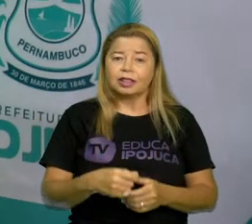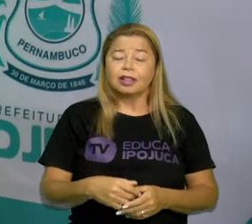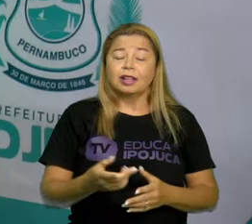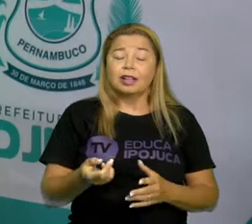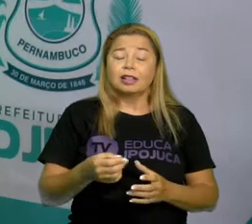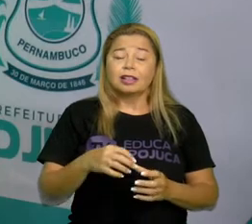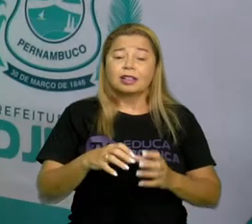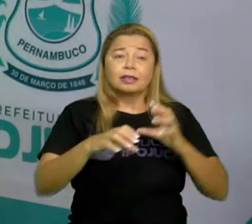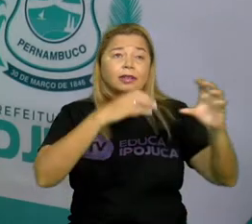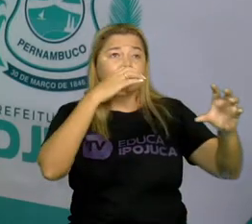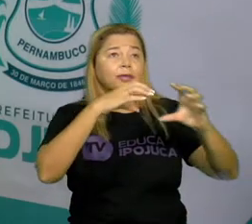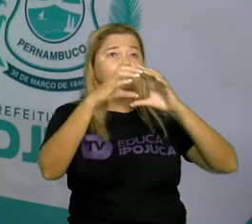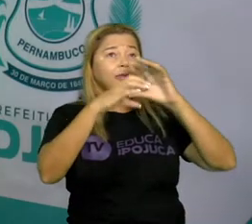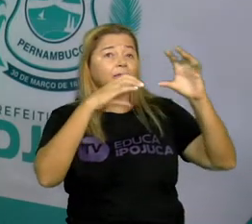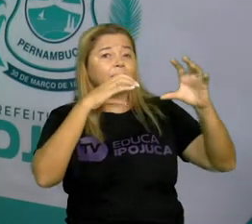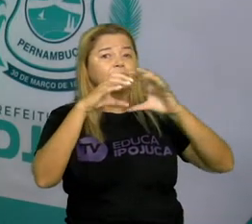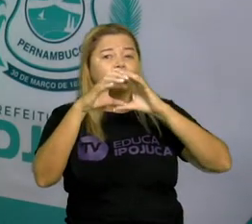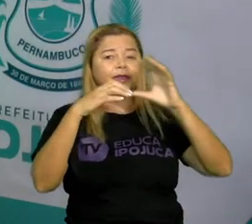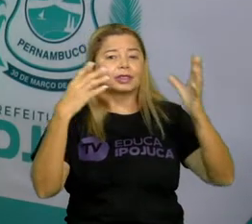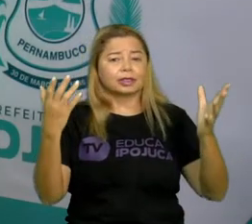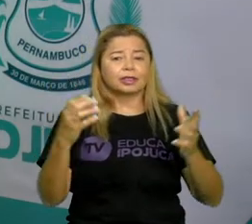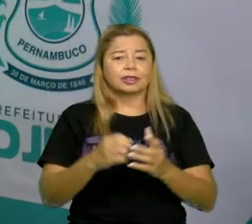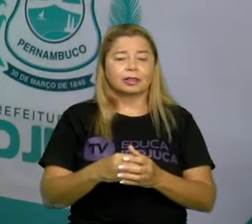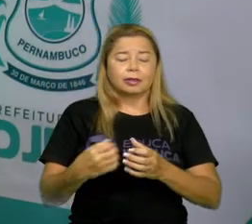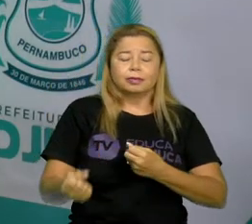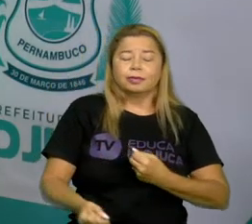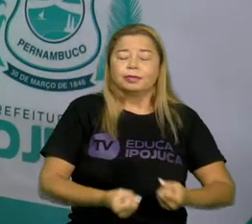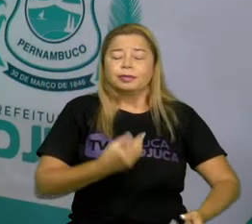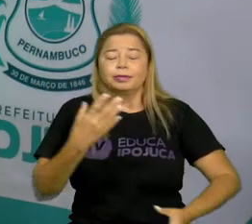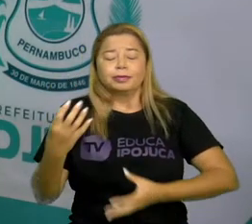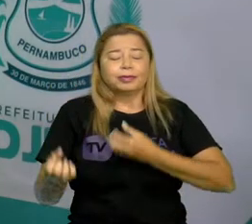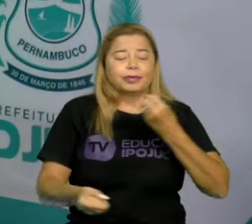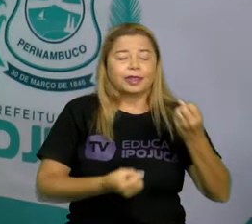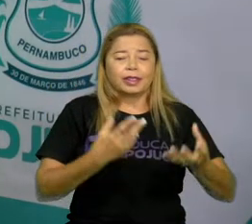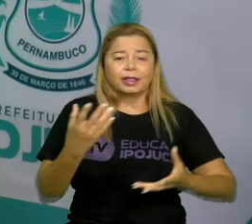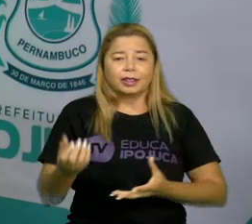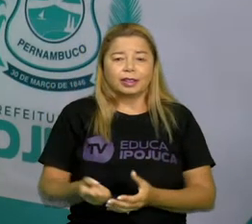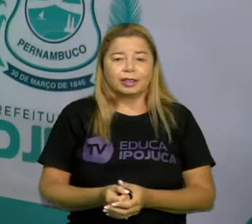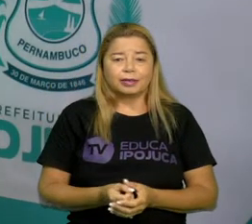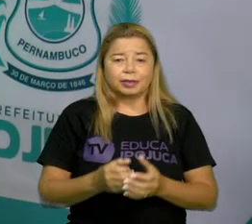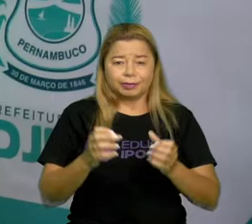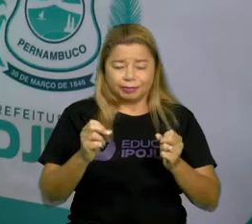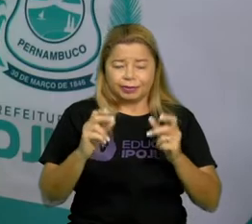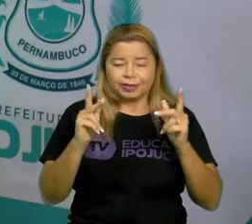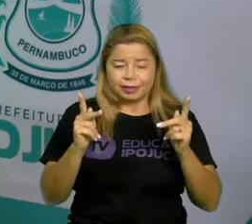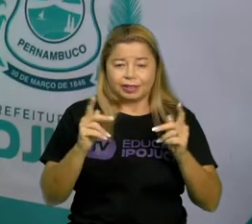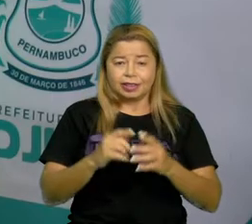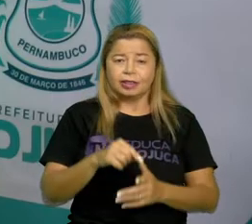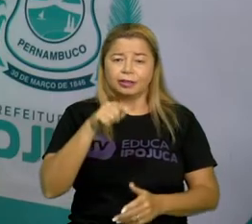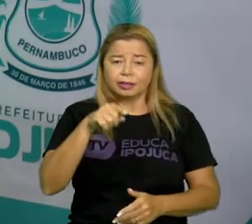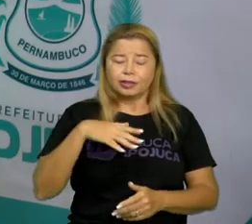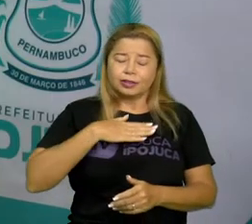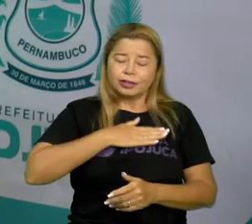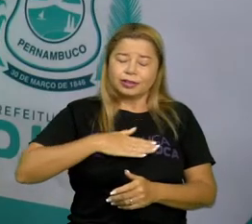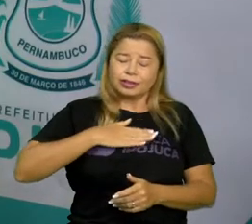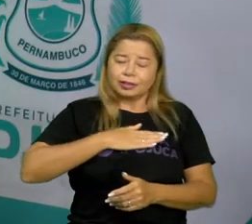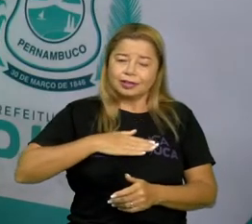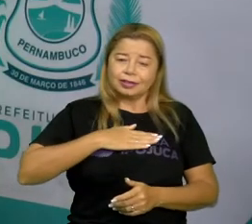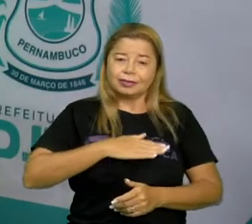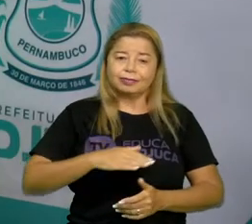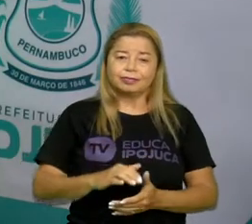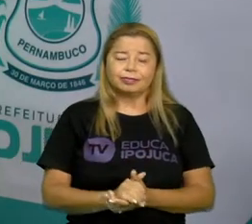elegante, cantando esse poema em voz alta. Tá certo? Legal? Gostaram? Então,